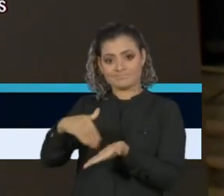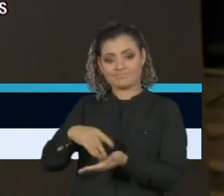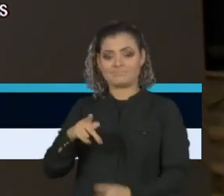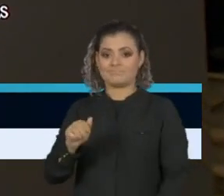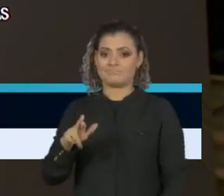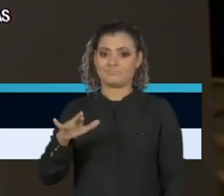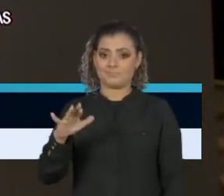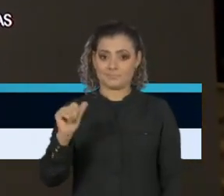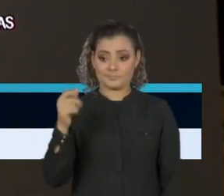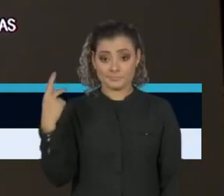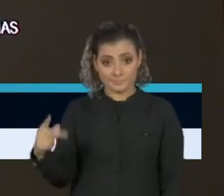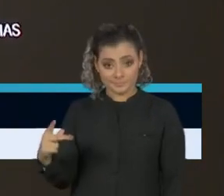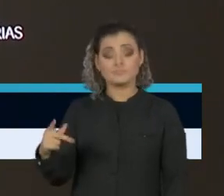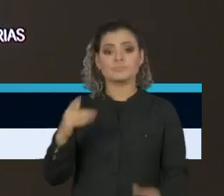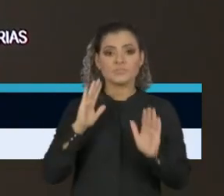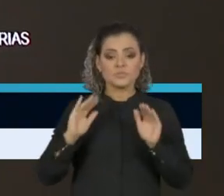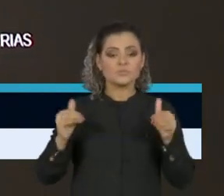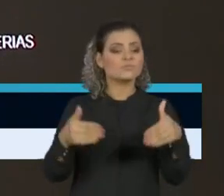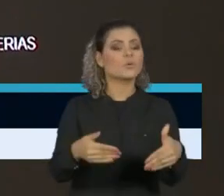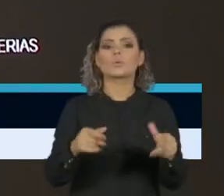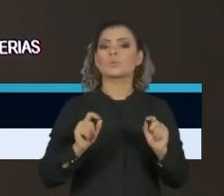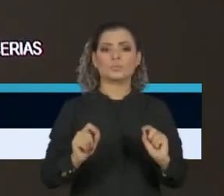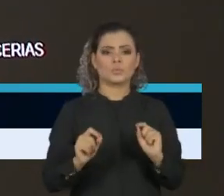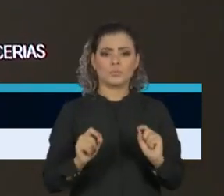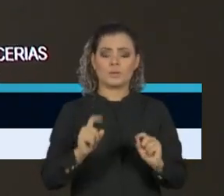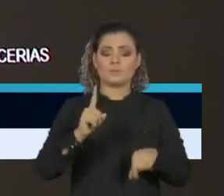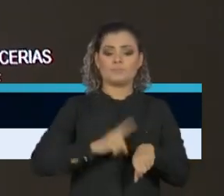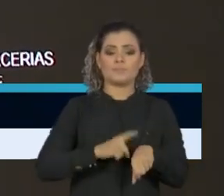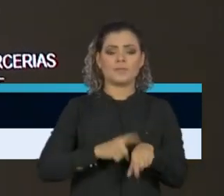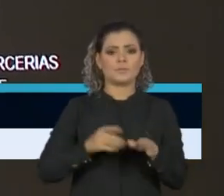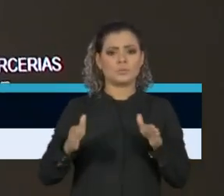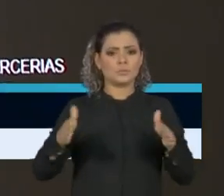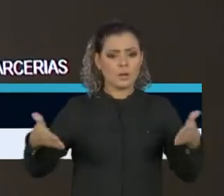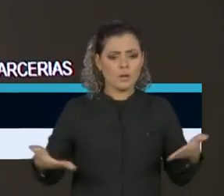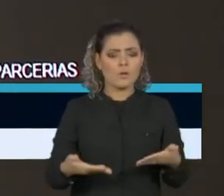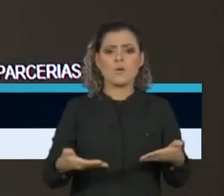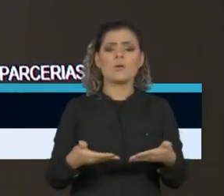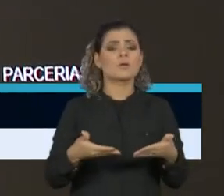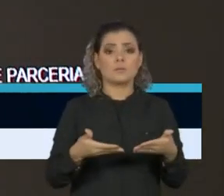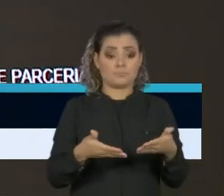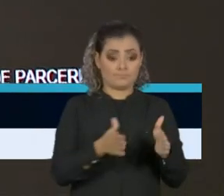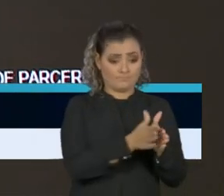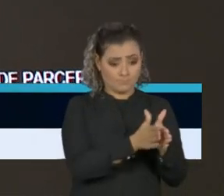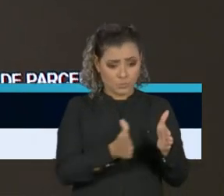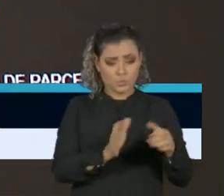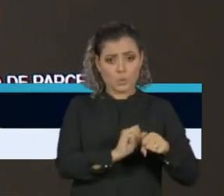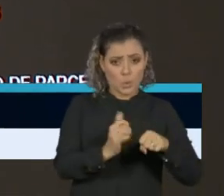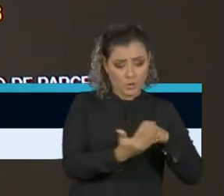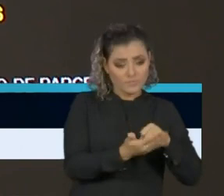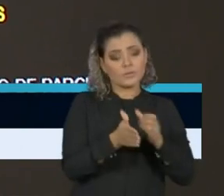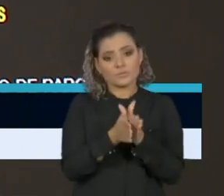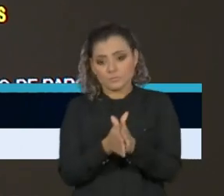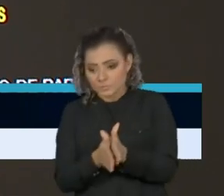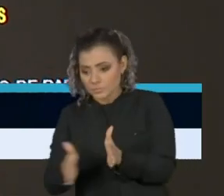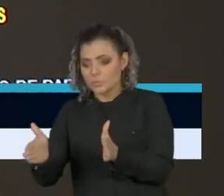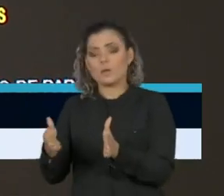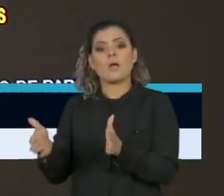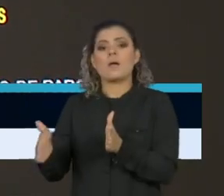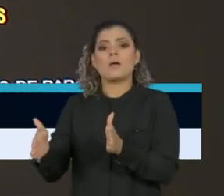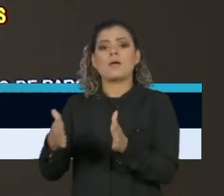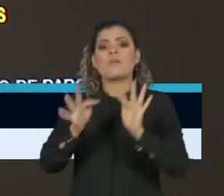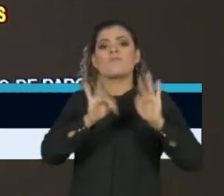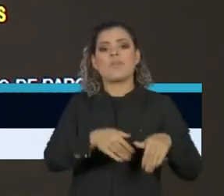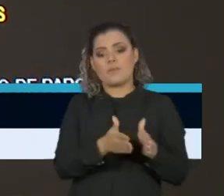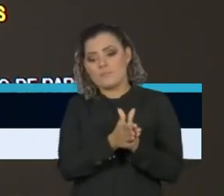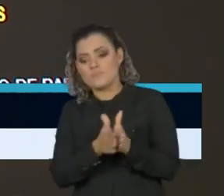Patrícia Ellen, está focada no momento posterior também ao impacto do coronavírus. Pequenos